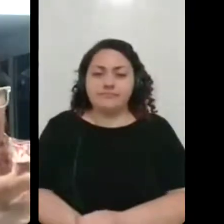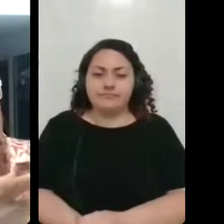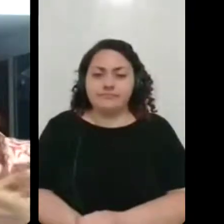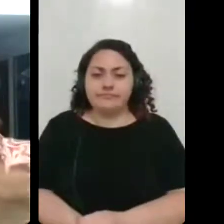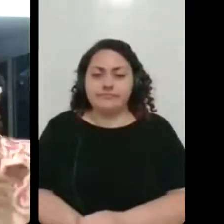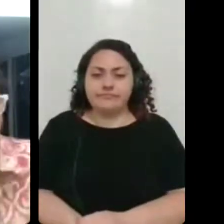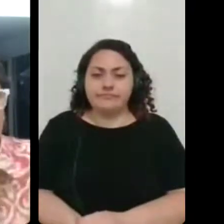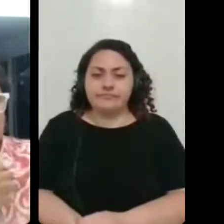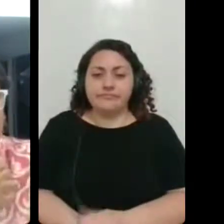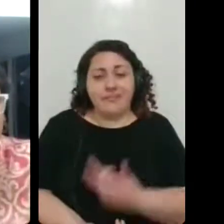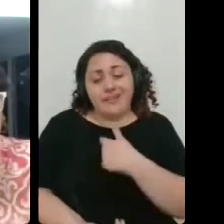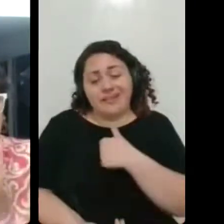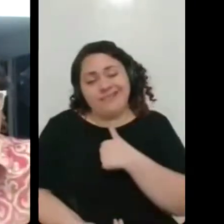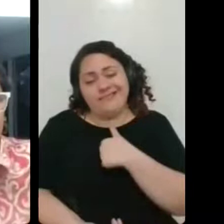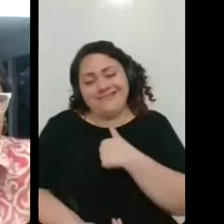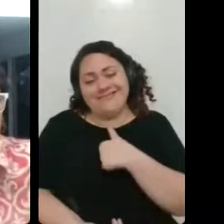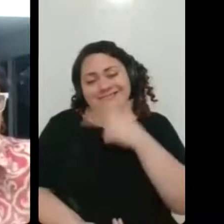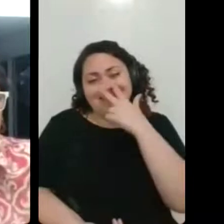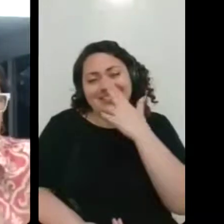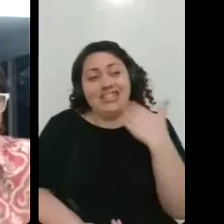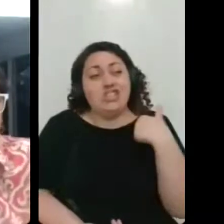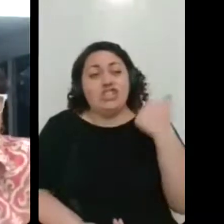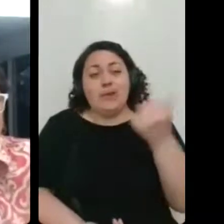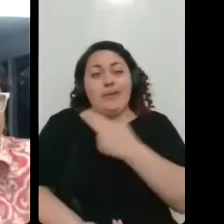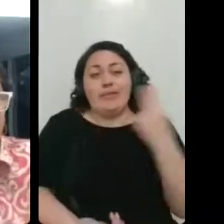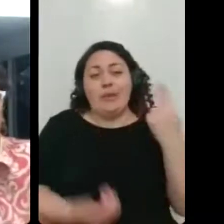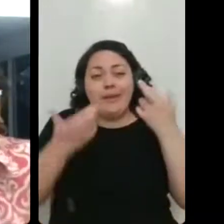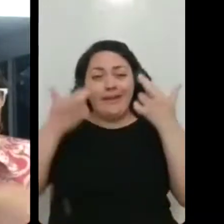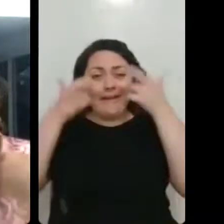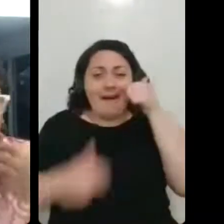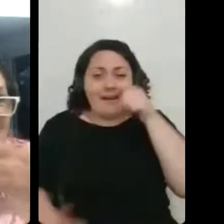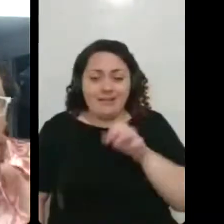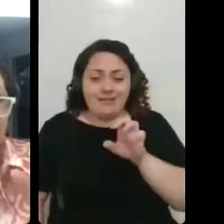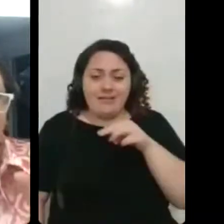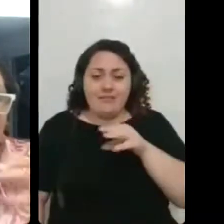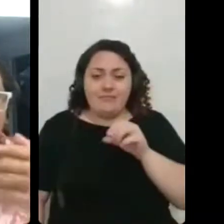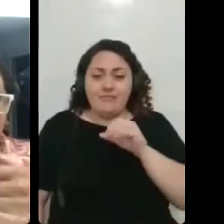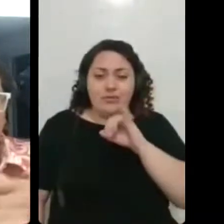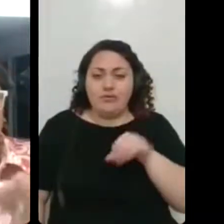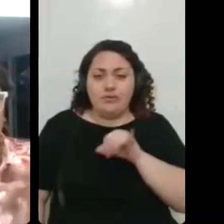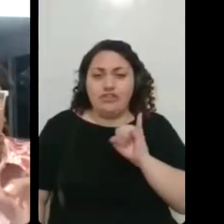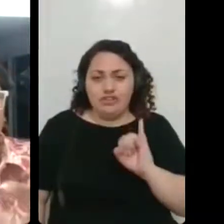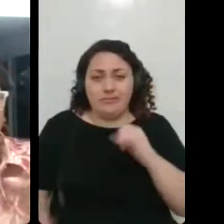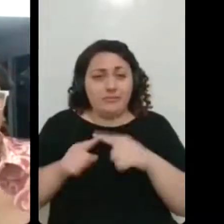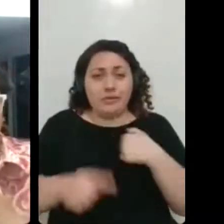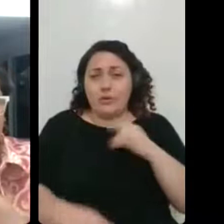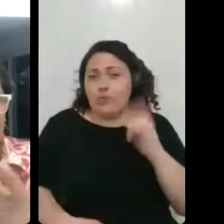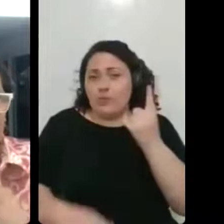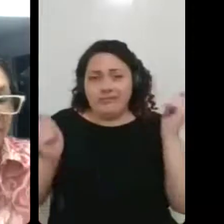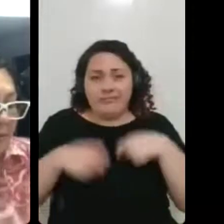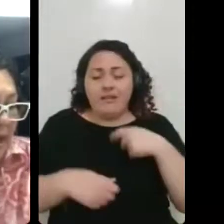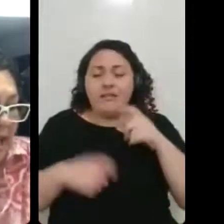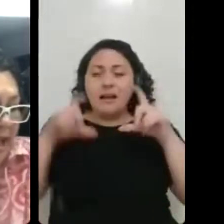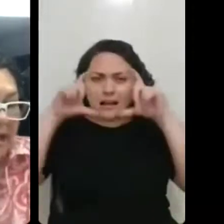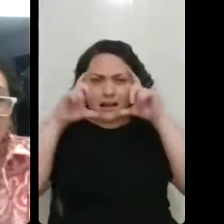rainha do emoji, que era o que eu podia fazer, né? Durante a intervenção. Depois já fiz testão, eu consegui escrever, fazia